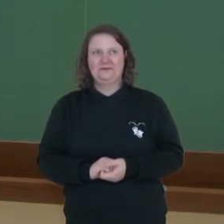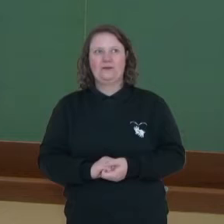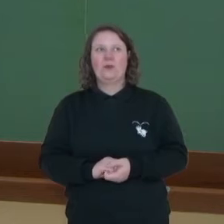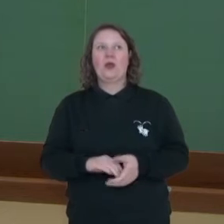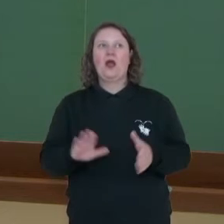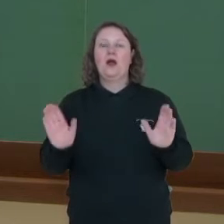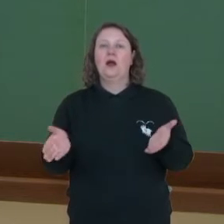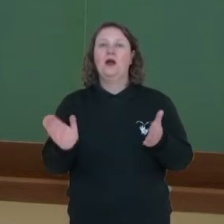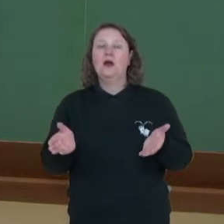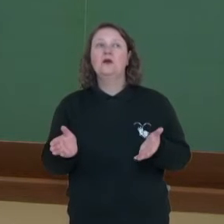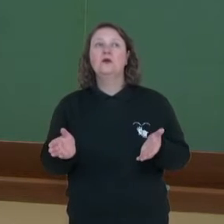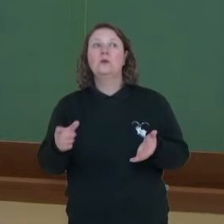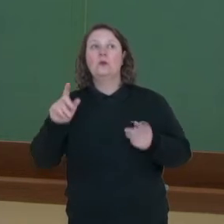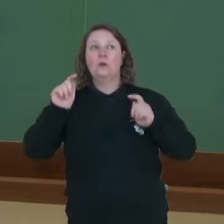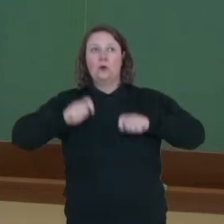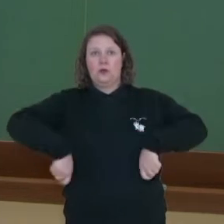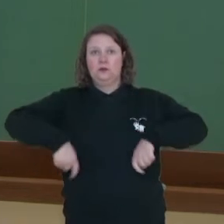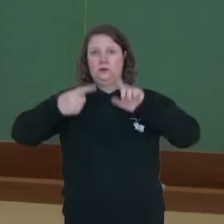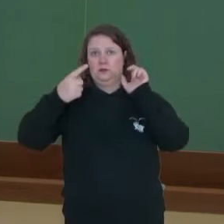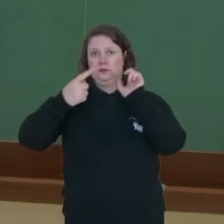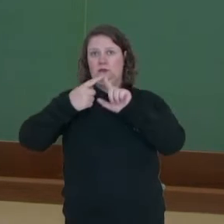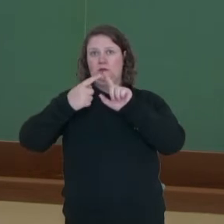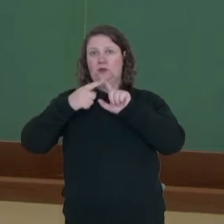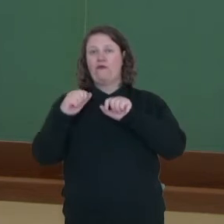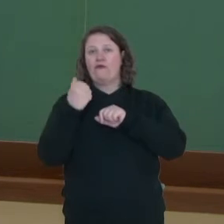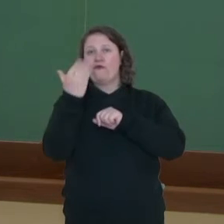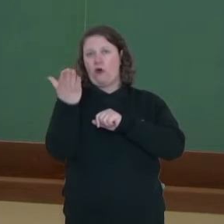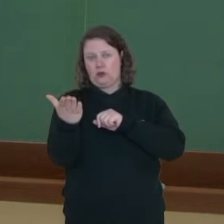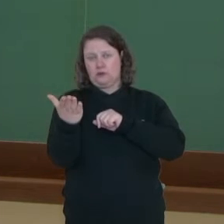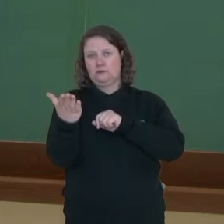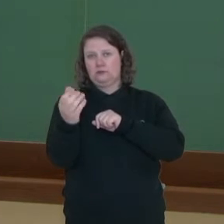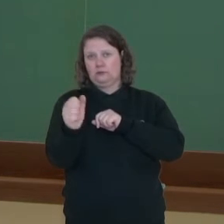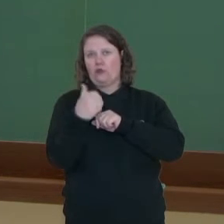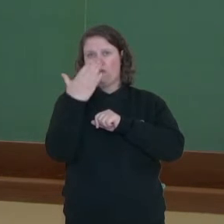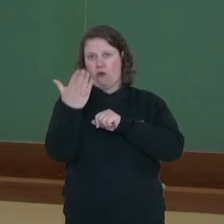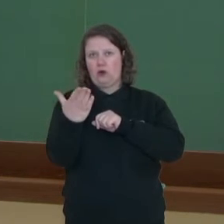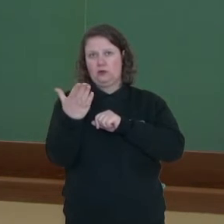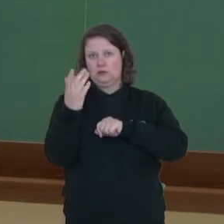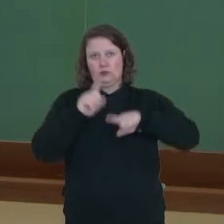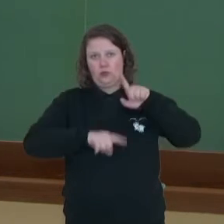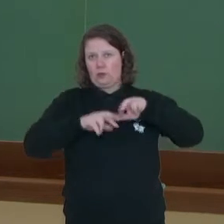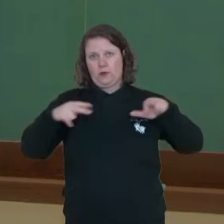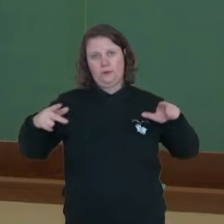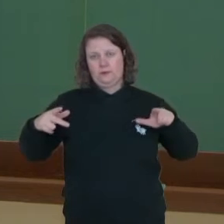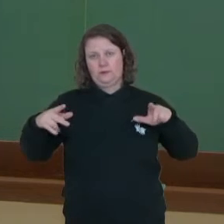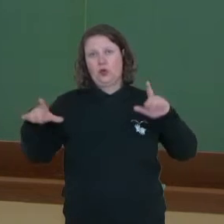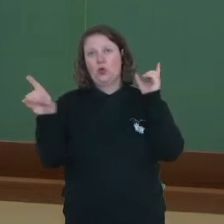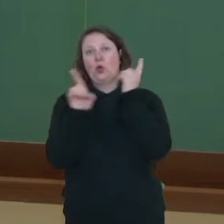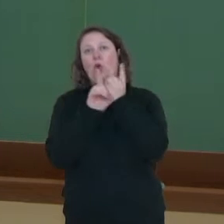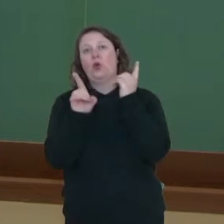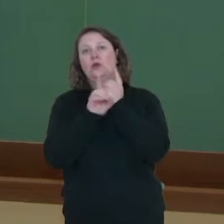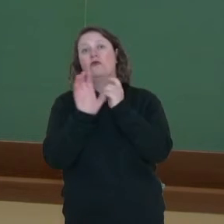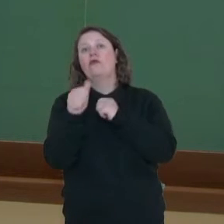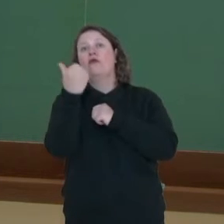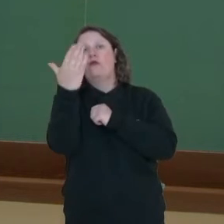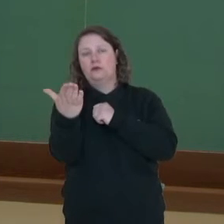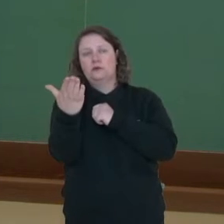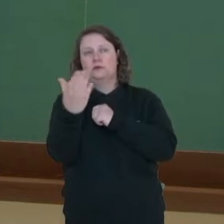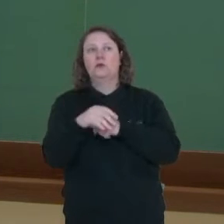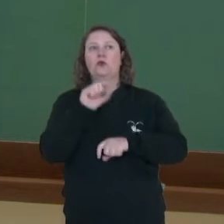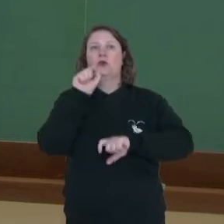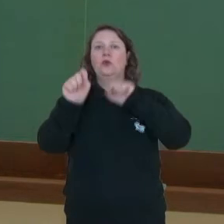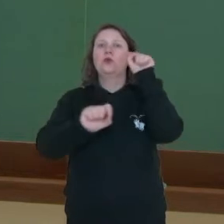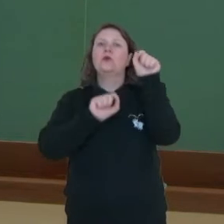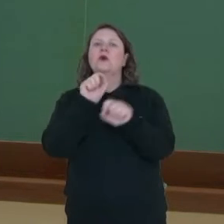A fecundação, ela pode ser externa quando ela ocorre fora do corpo. O encontro dos gametas ocorre fora do corpo. É o que